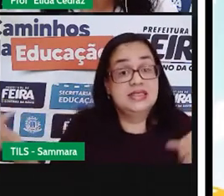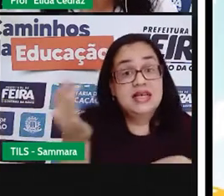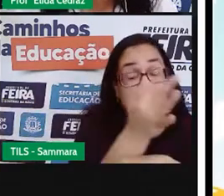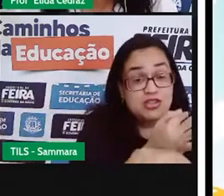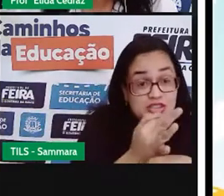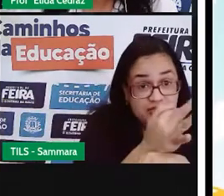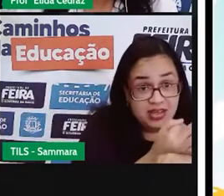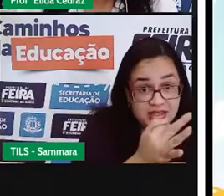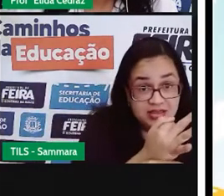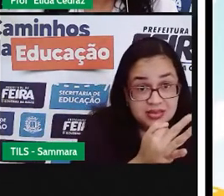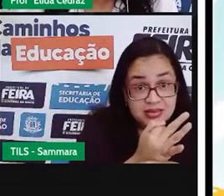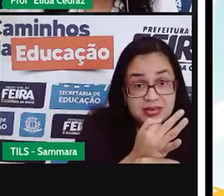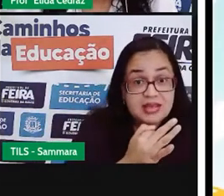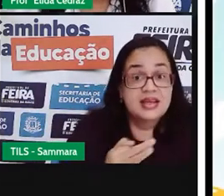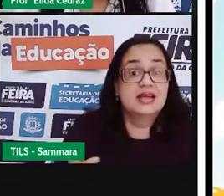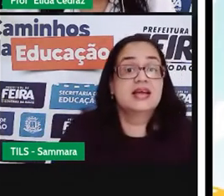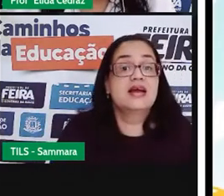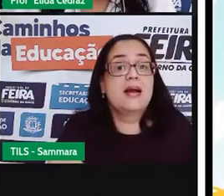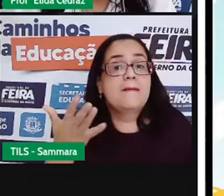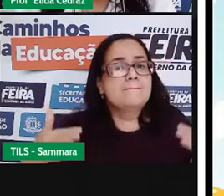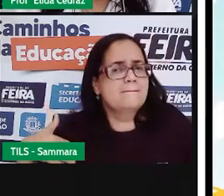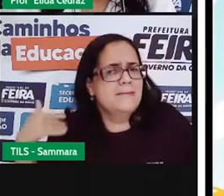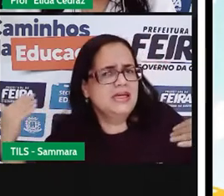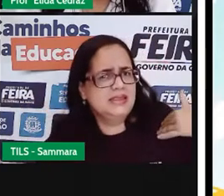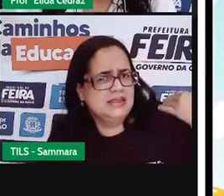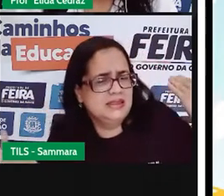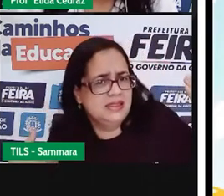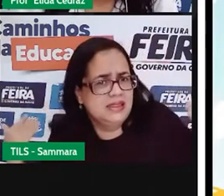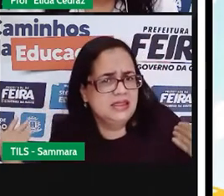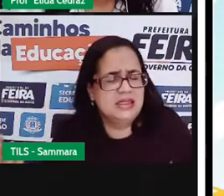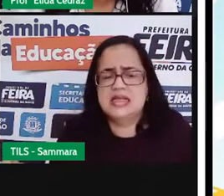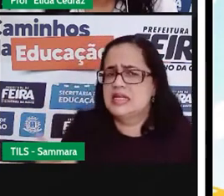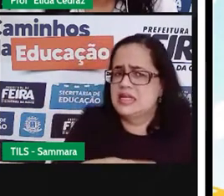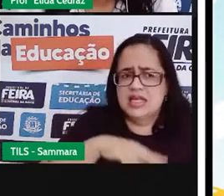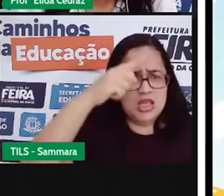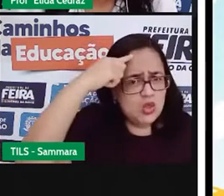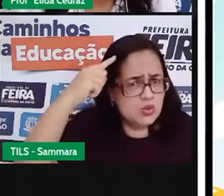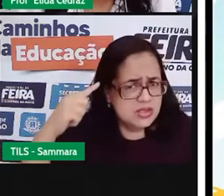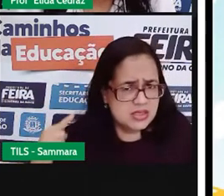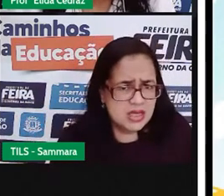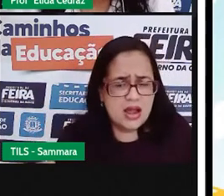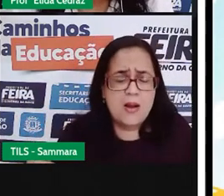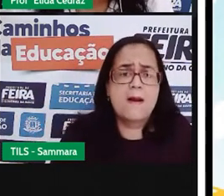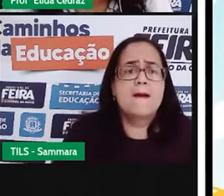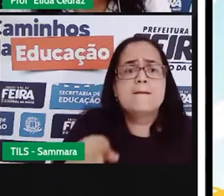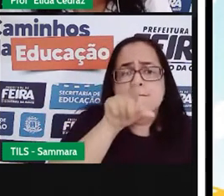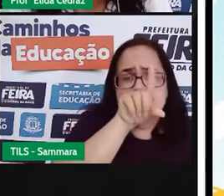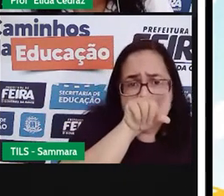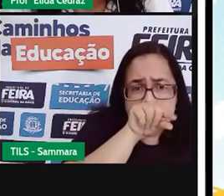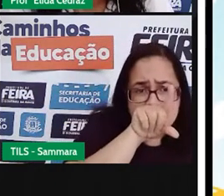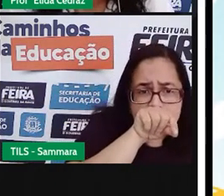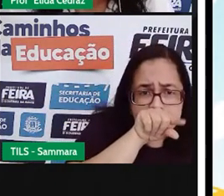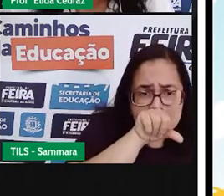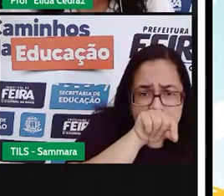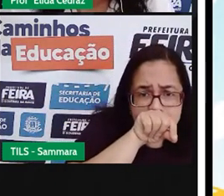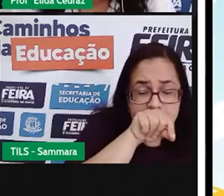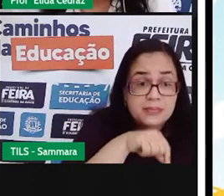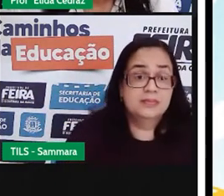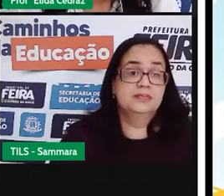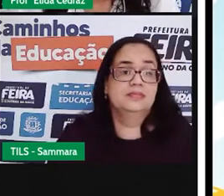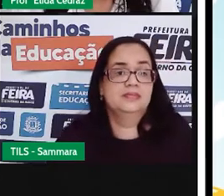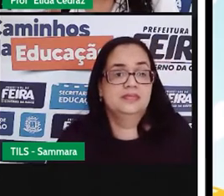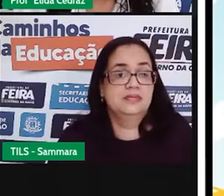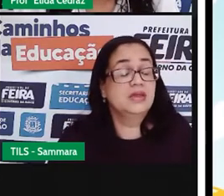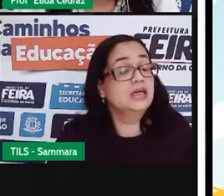Saiu de férias? Quer passear? E não sabe onde deixar seus pássaros de estimação?